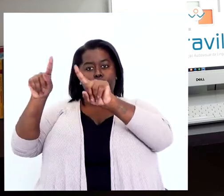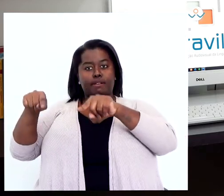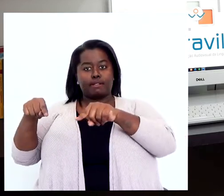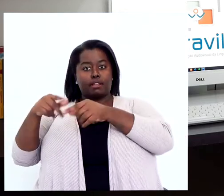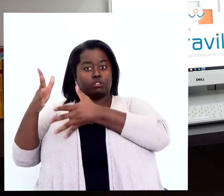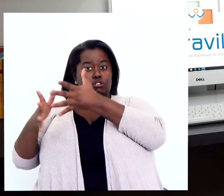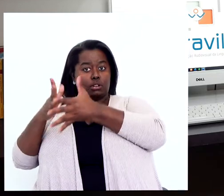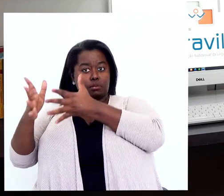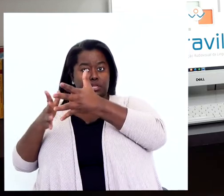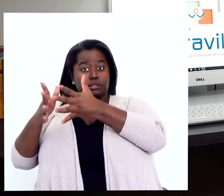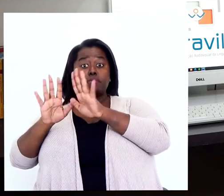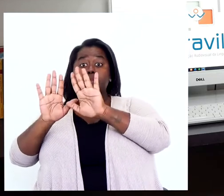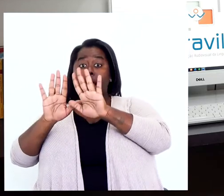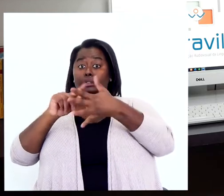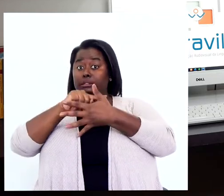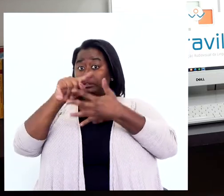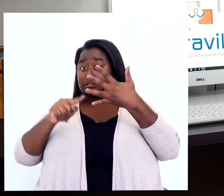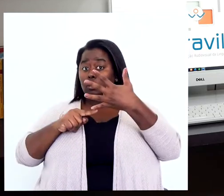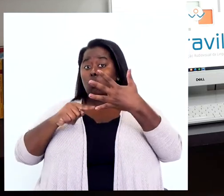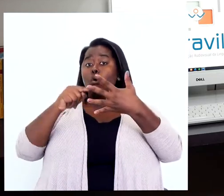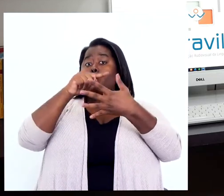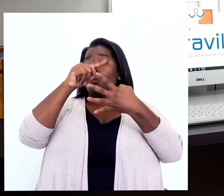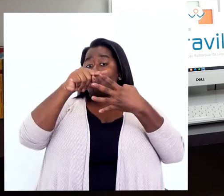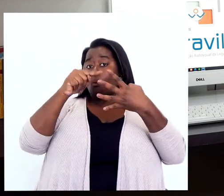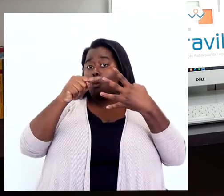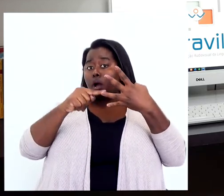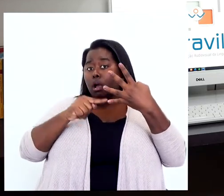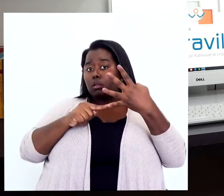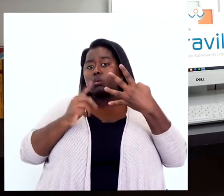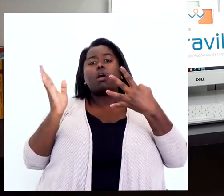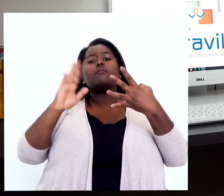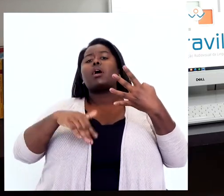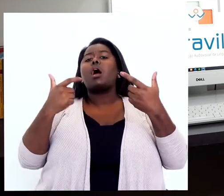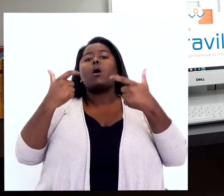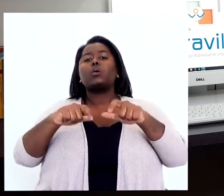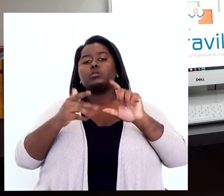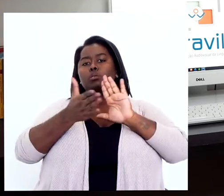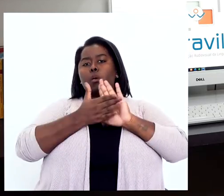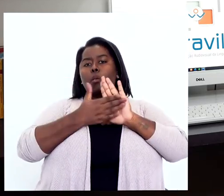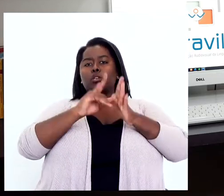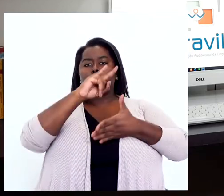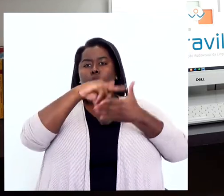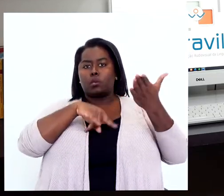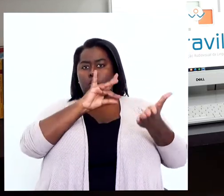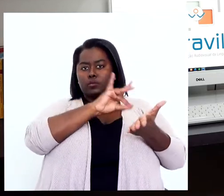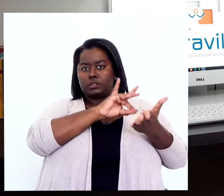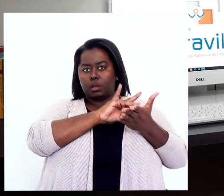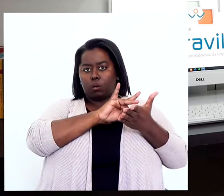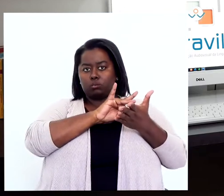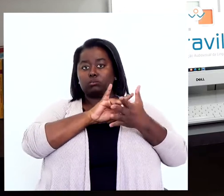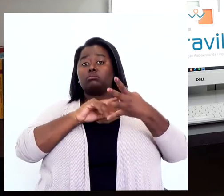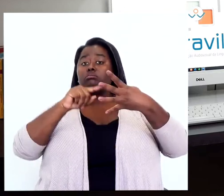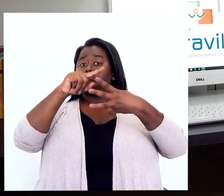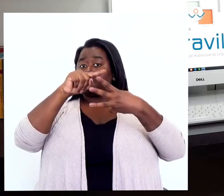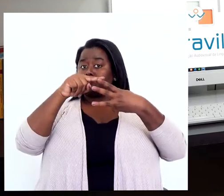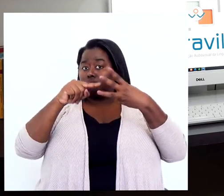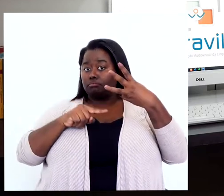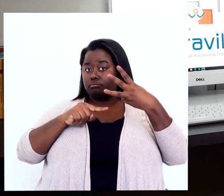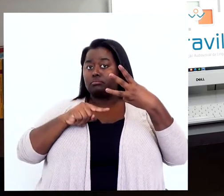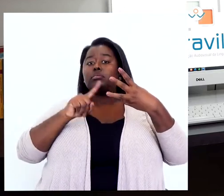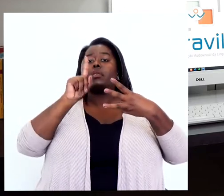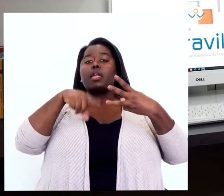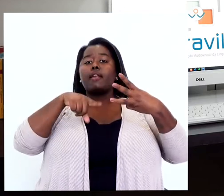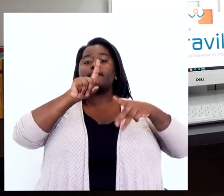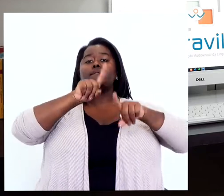propostas se basearam em propostas vindas de documentos oficiais. Então, três delas foram